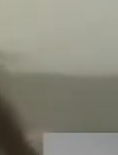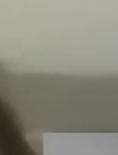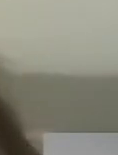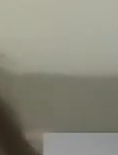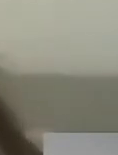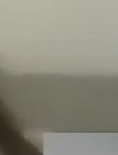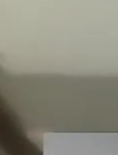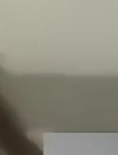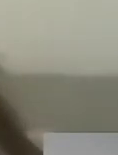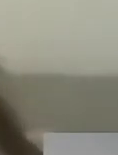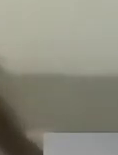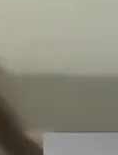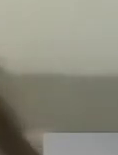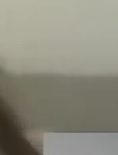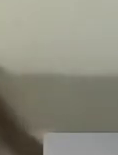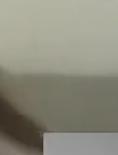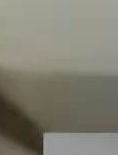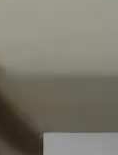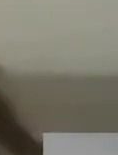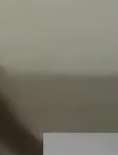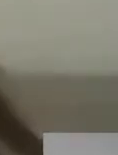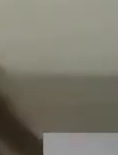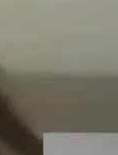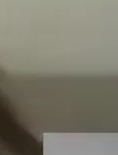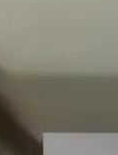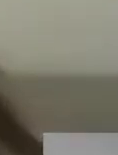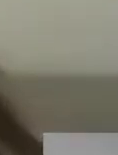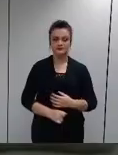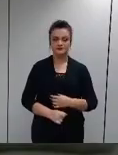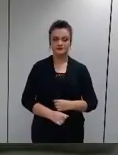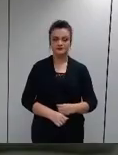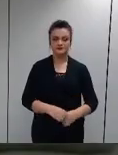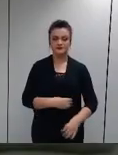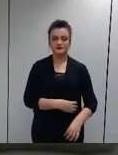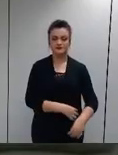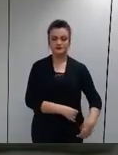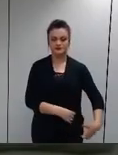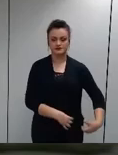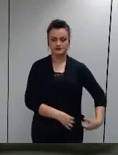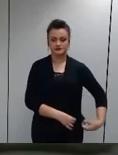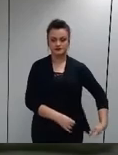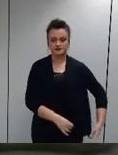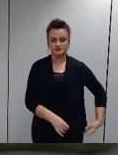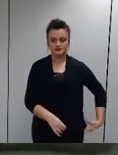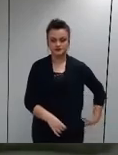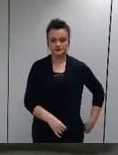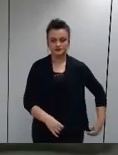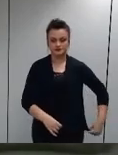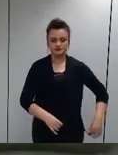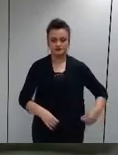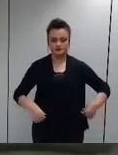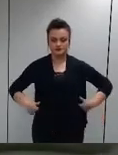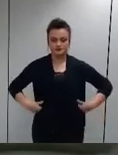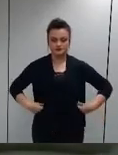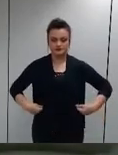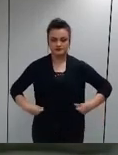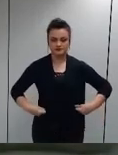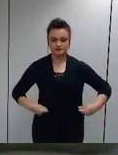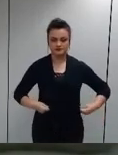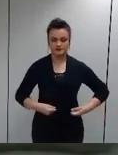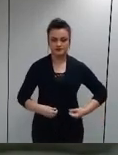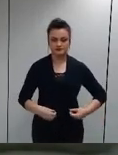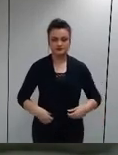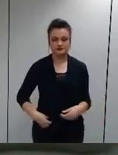de gestão socioambiental do STJ, Kathleen Feitosa, explicou o foco dos debates. Esta edição